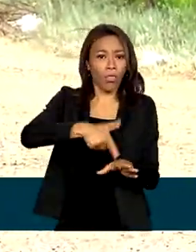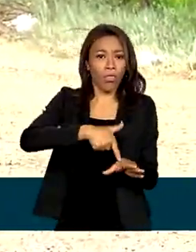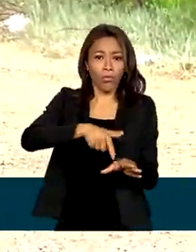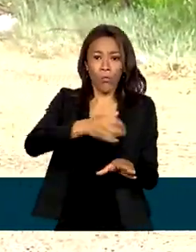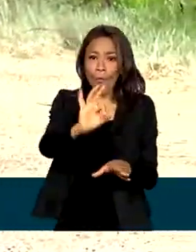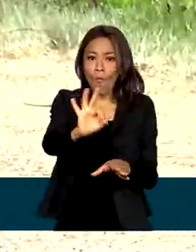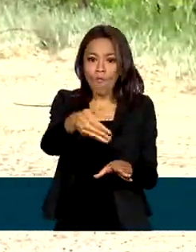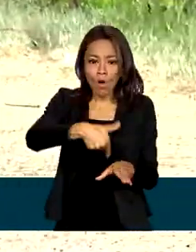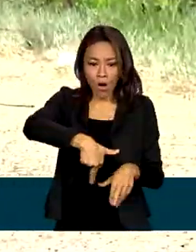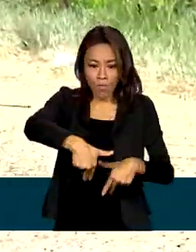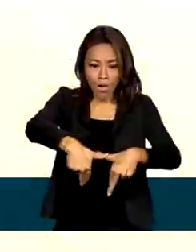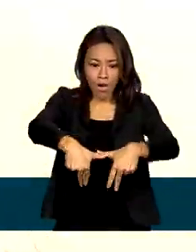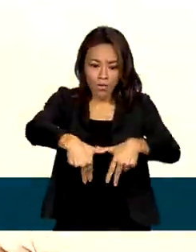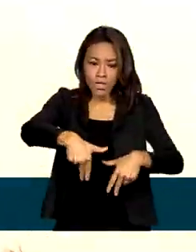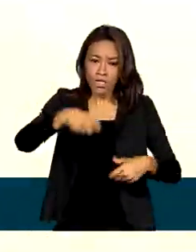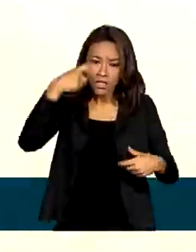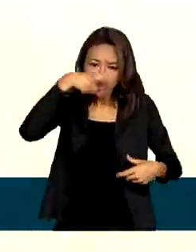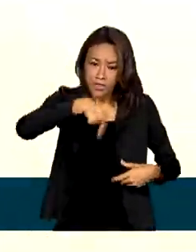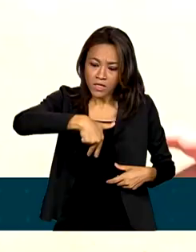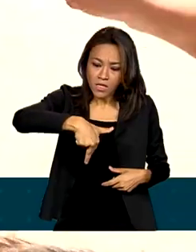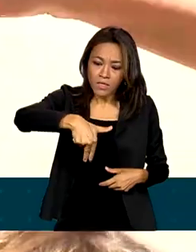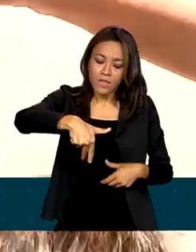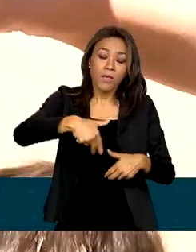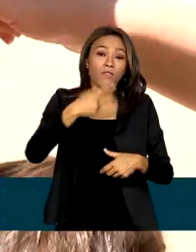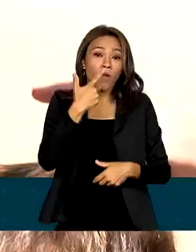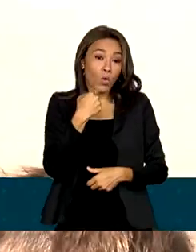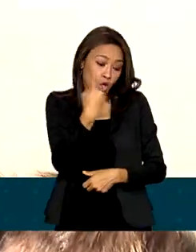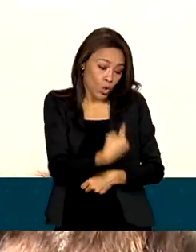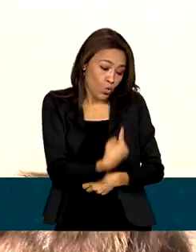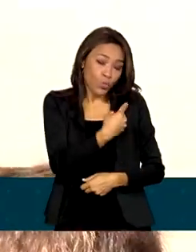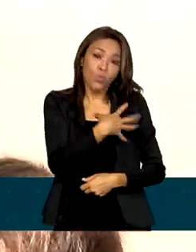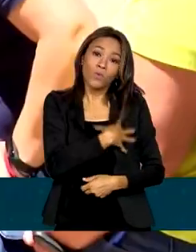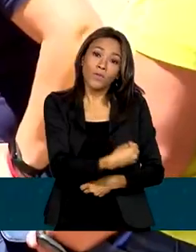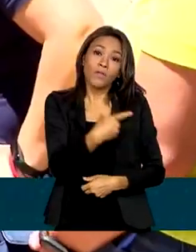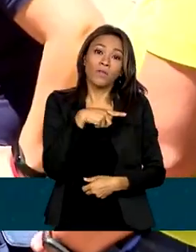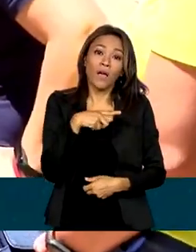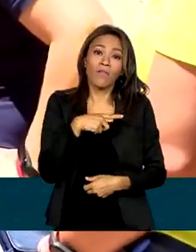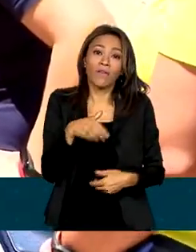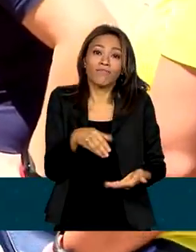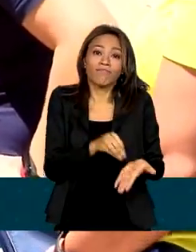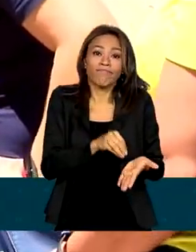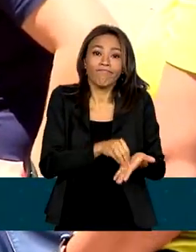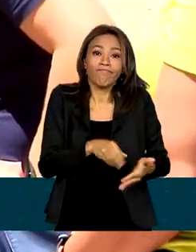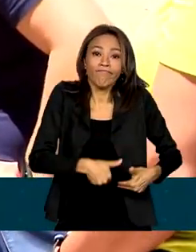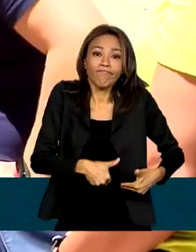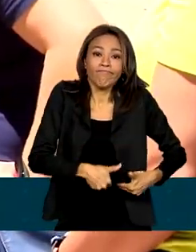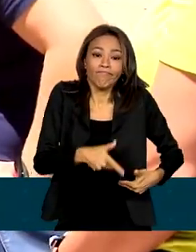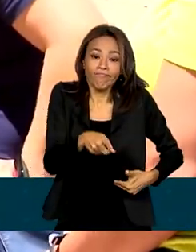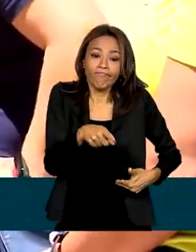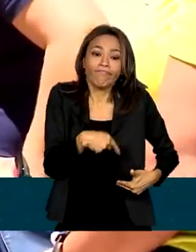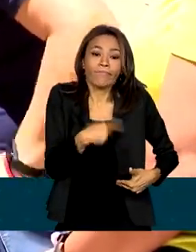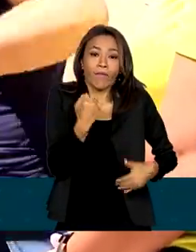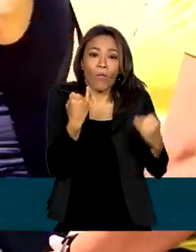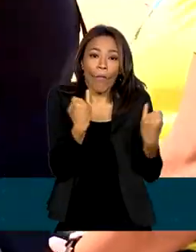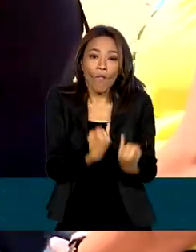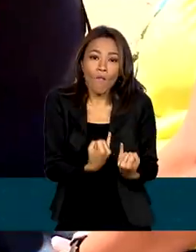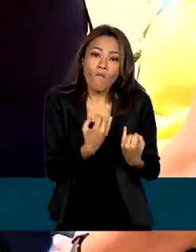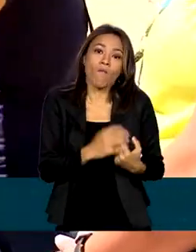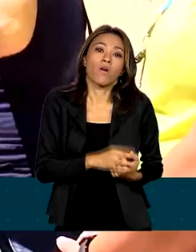filhos. Com dificuldade, ela explica que um deles estava desnutrido e que foram removidos da região onde viviam.